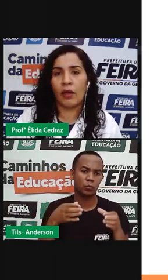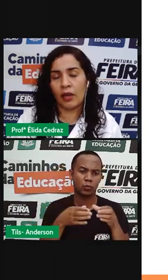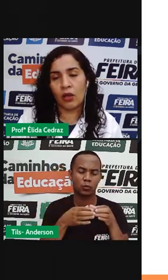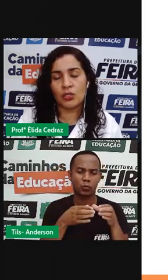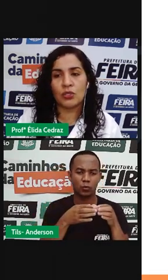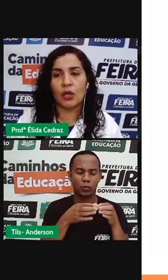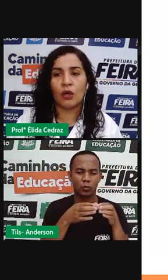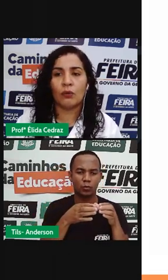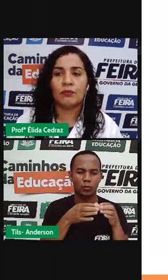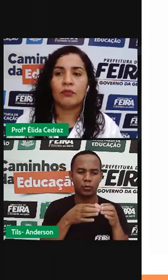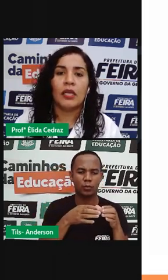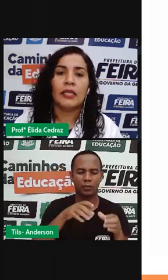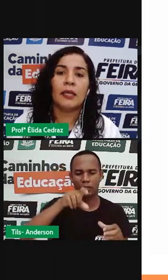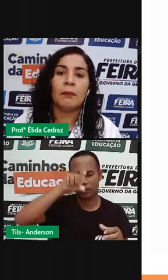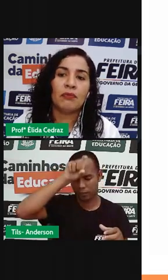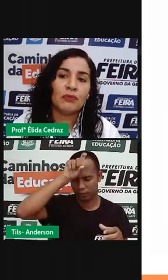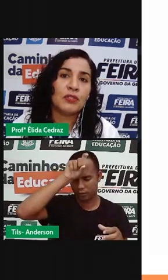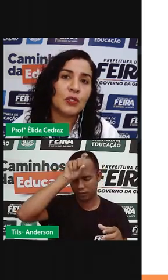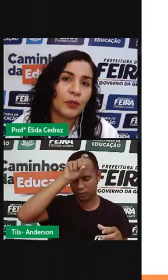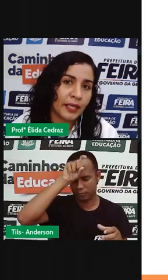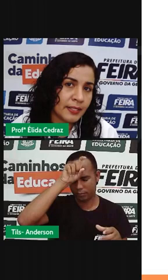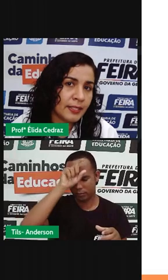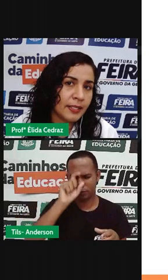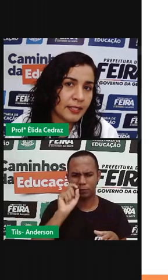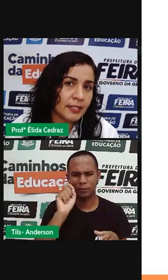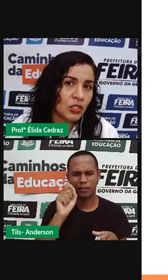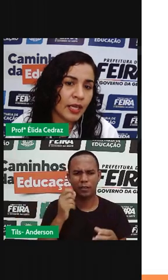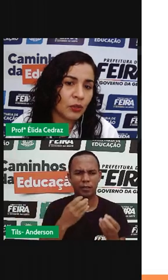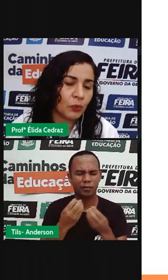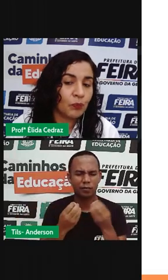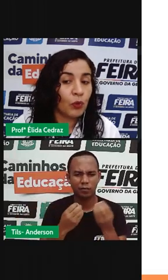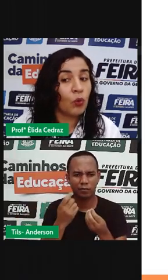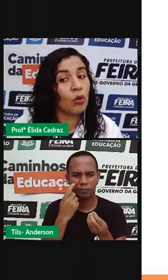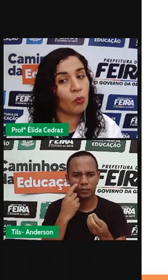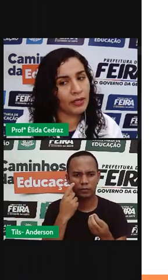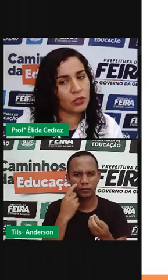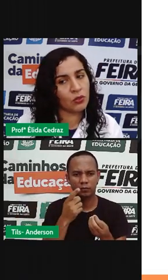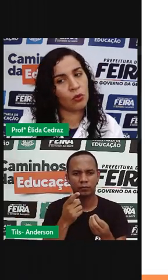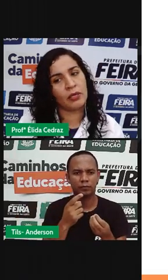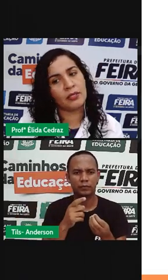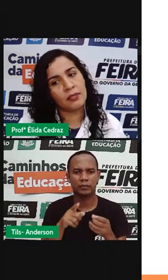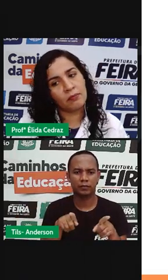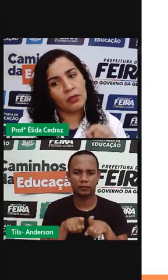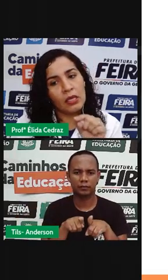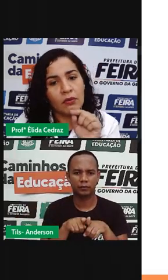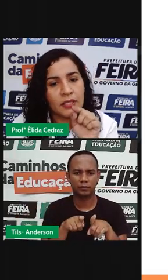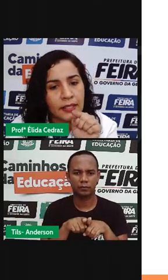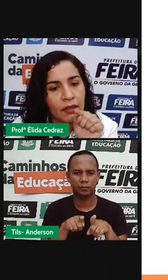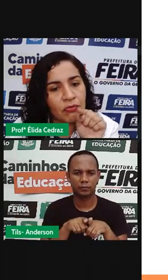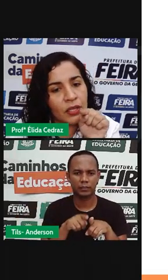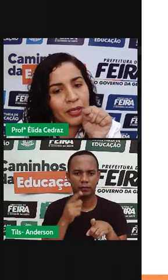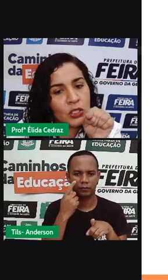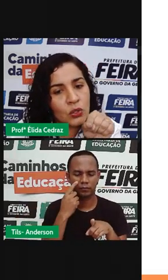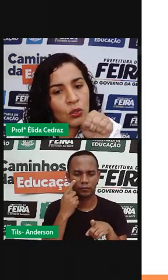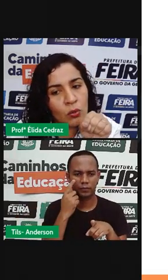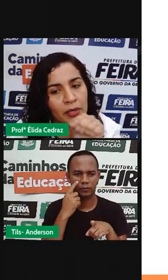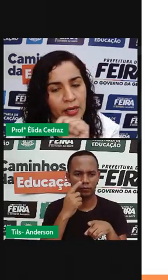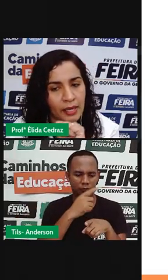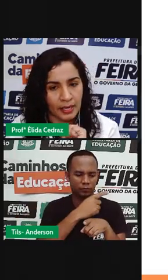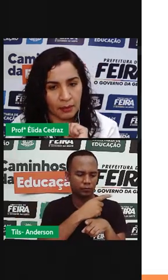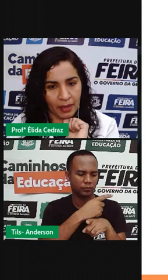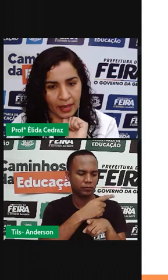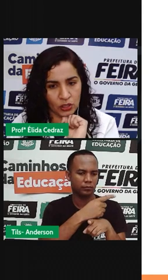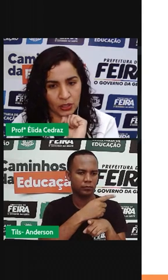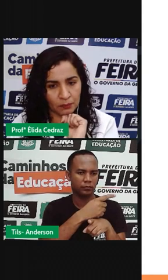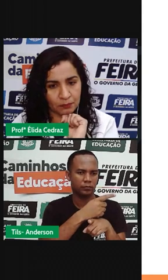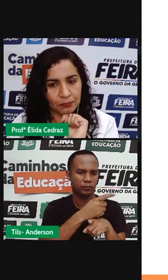ou relógio do sol, também funciona assim, desse jeito, com as sombras. Você está vendo a sombra lá